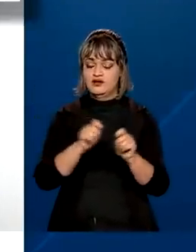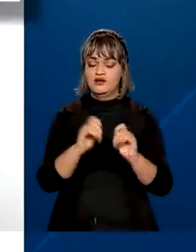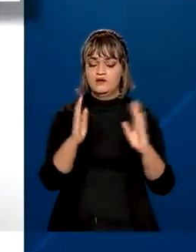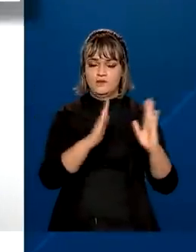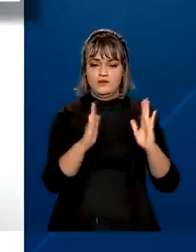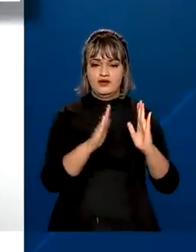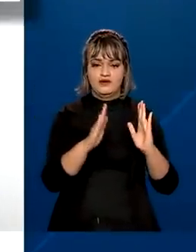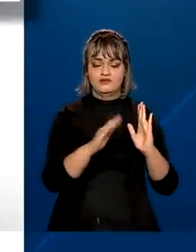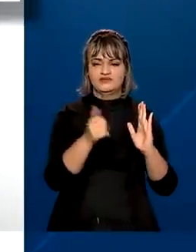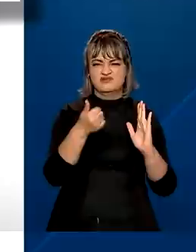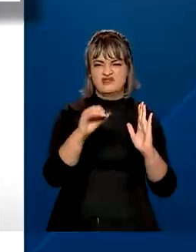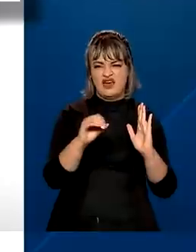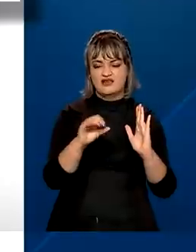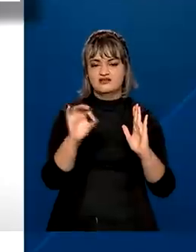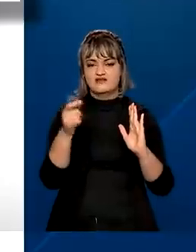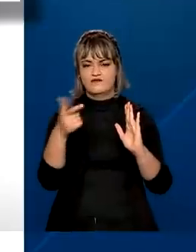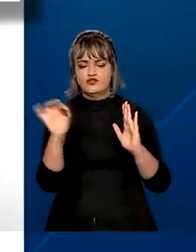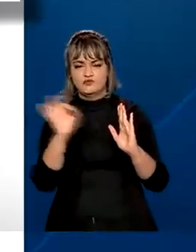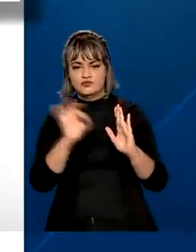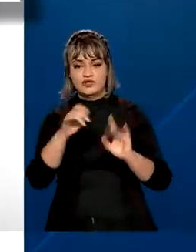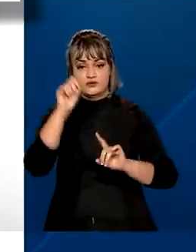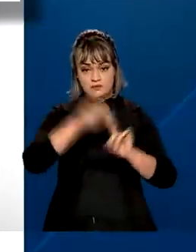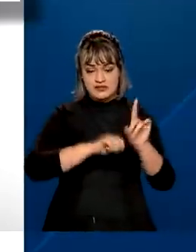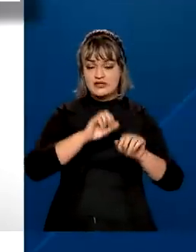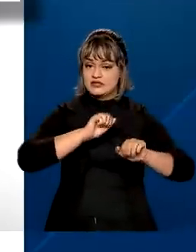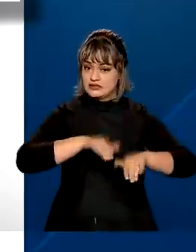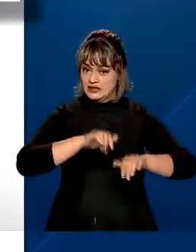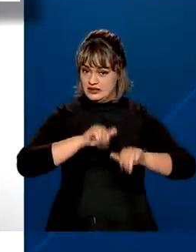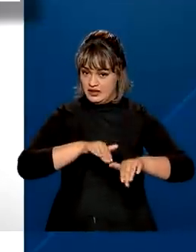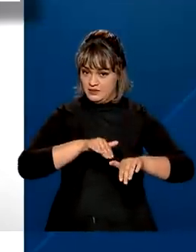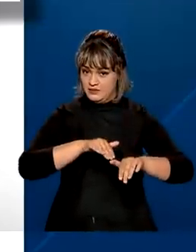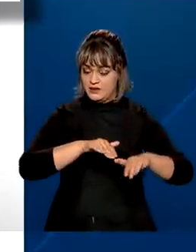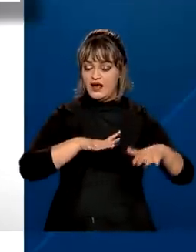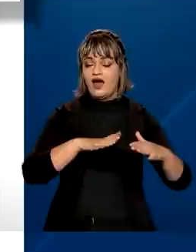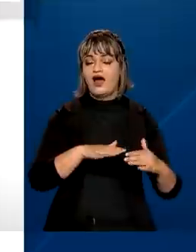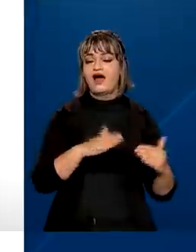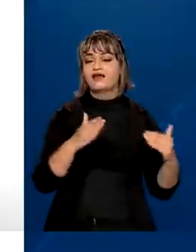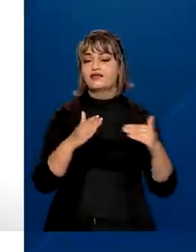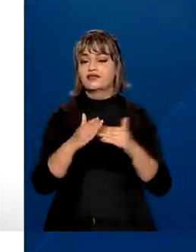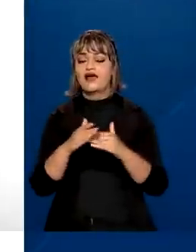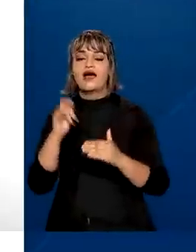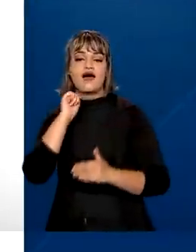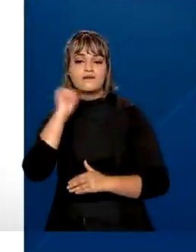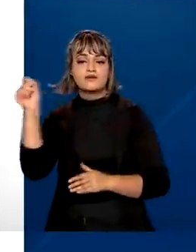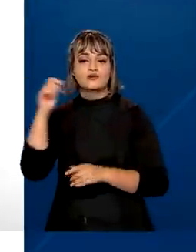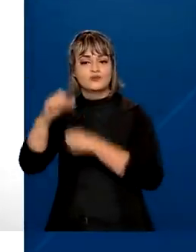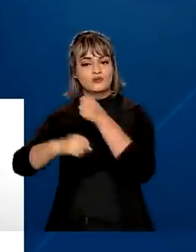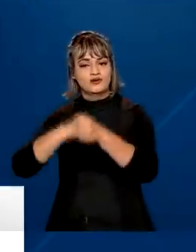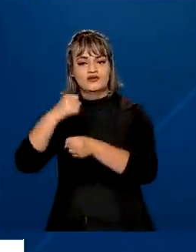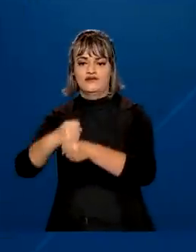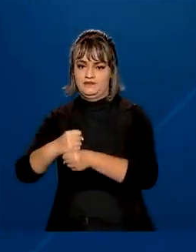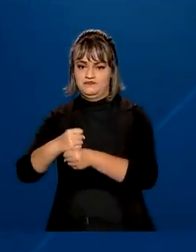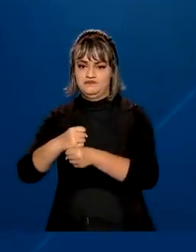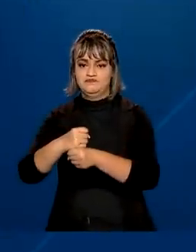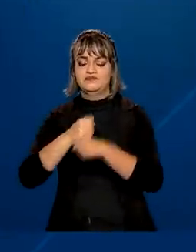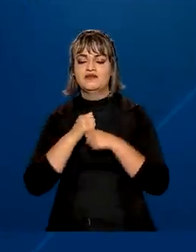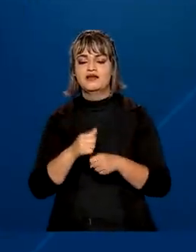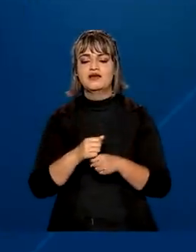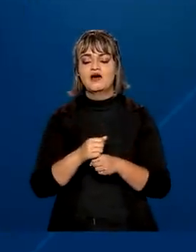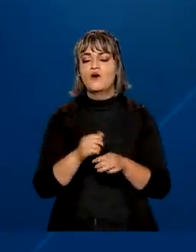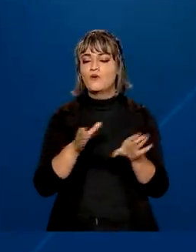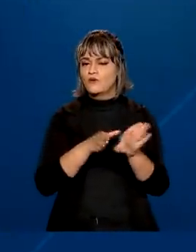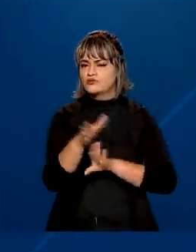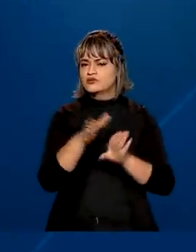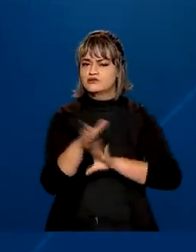10% e 20% nos meses de setembro de 2021, a abril de 2022. Entre as